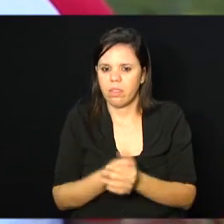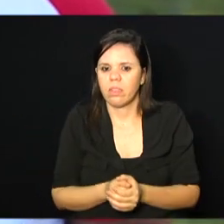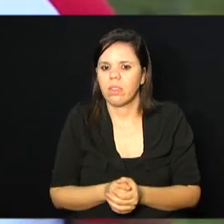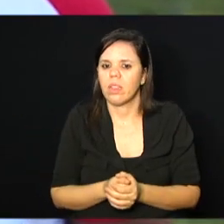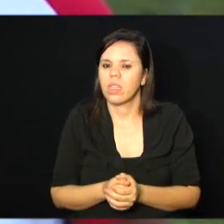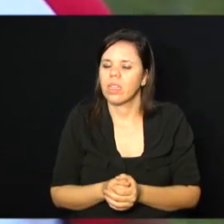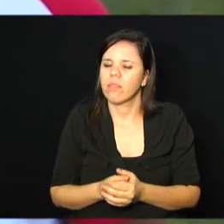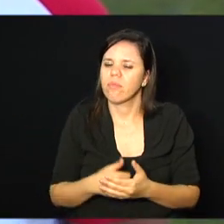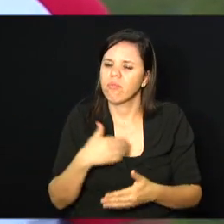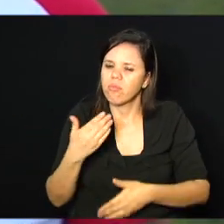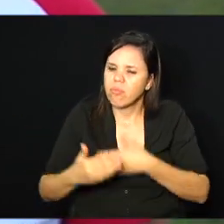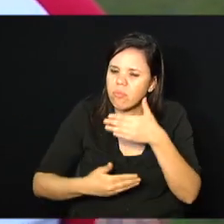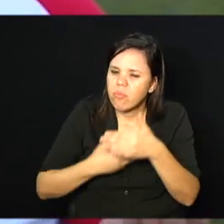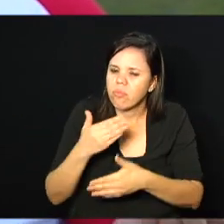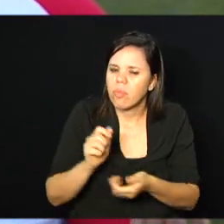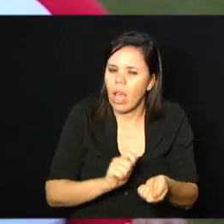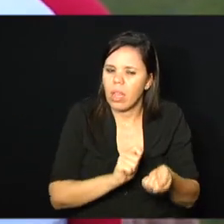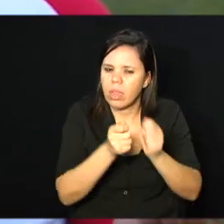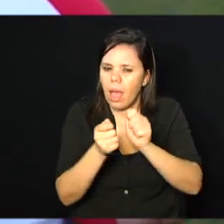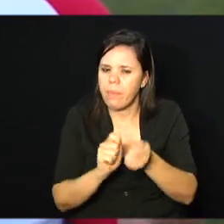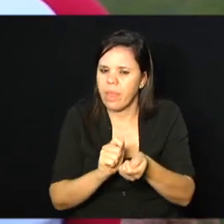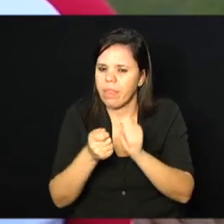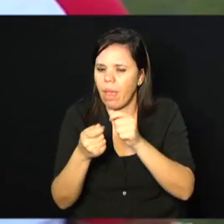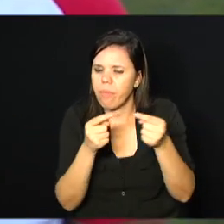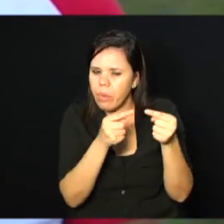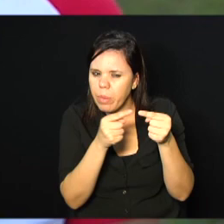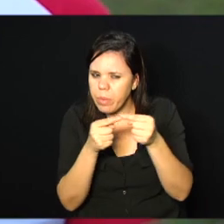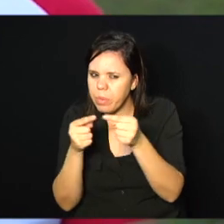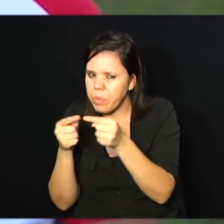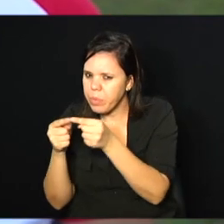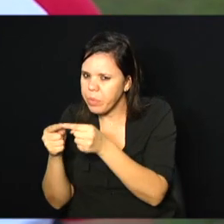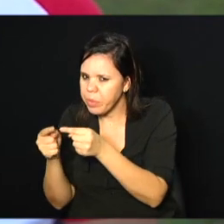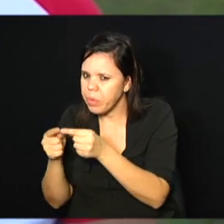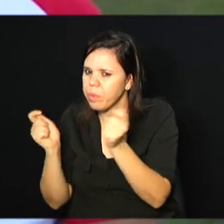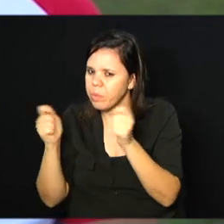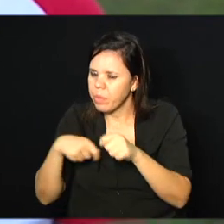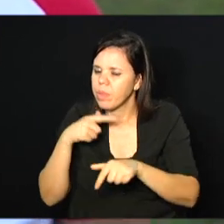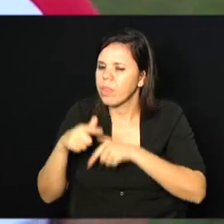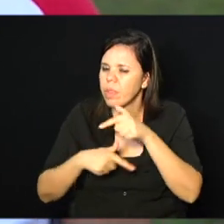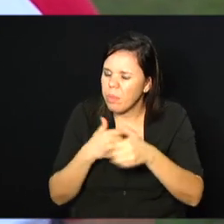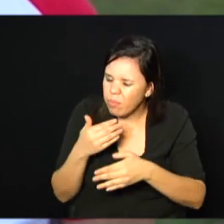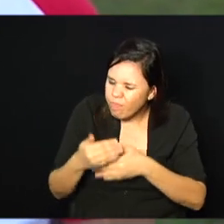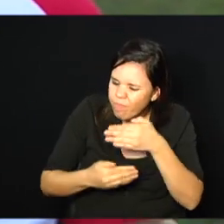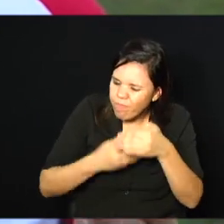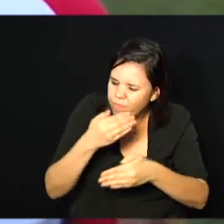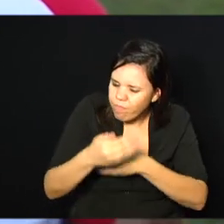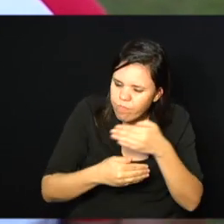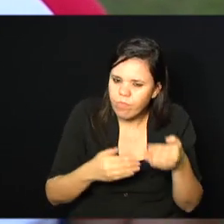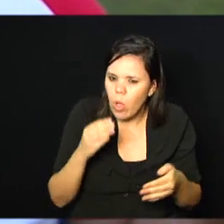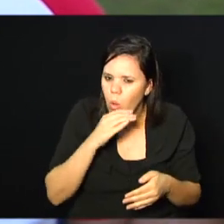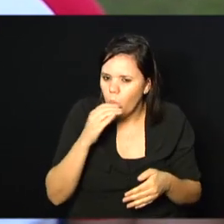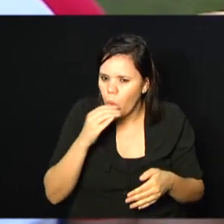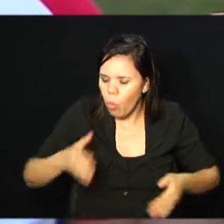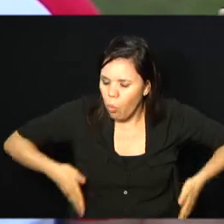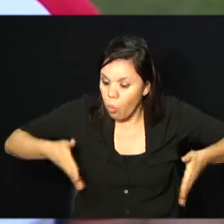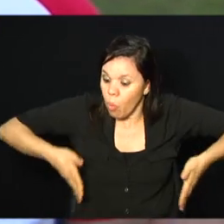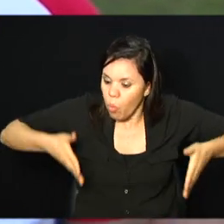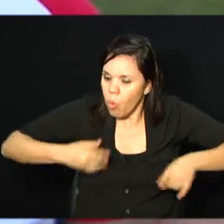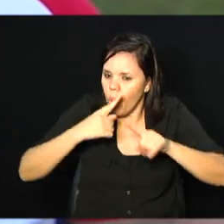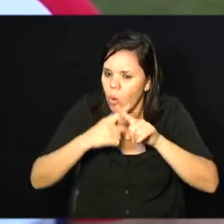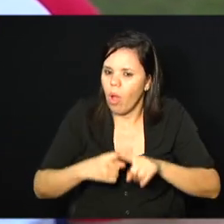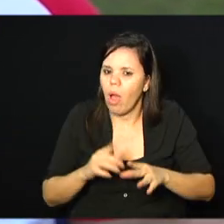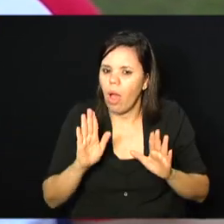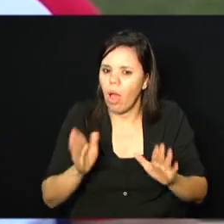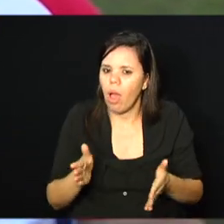esse ambiente propício, entendeu? É um trabalho de formiguinha. A corrida é um vetor, mas algo